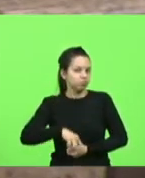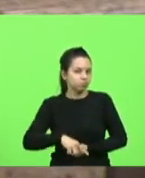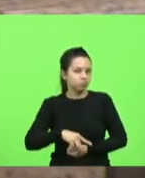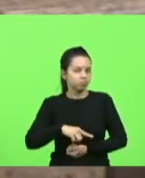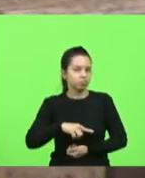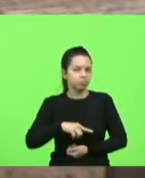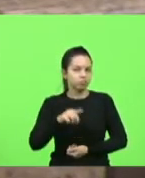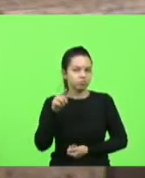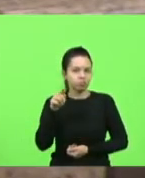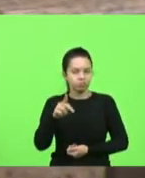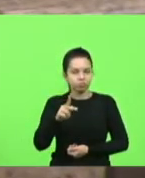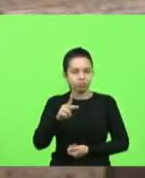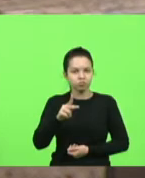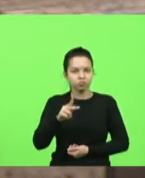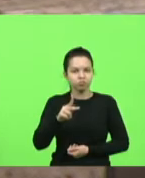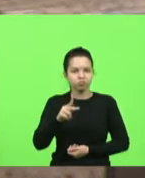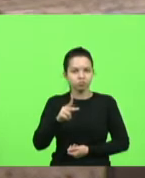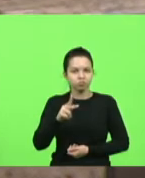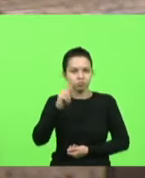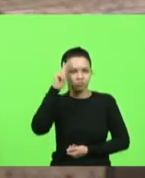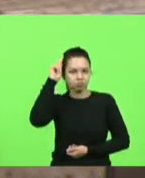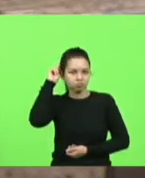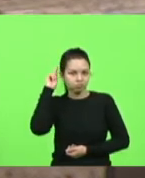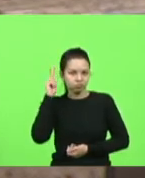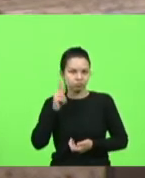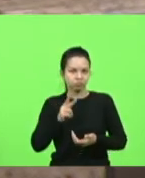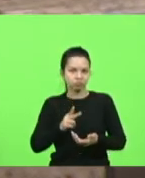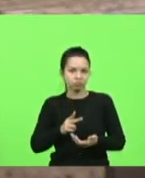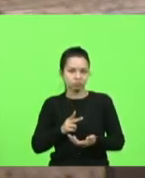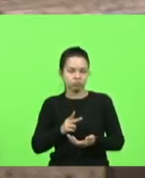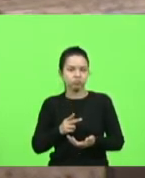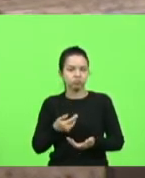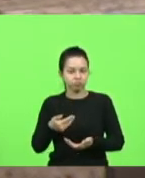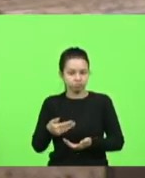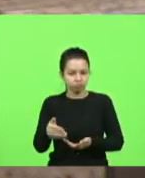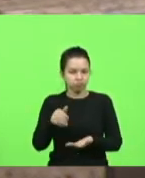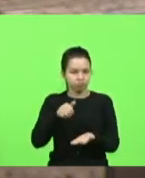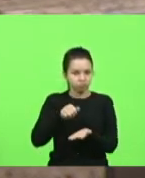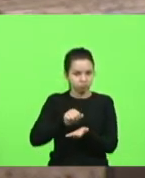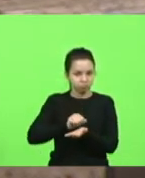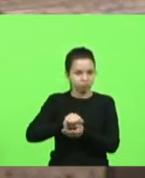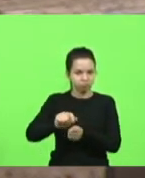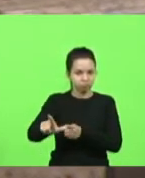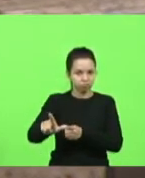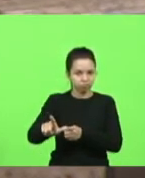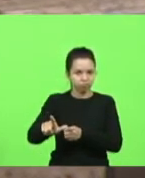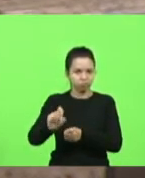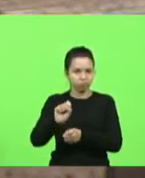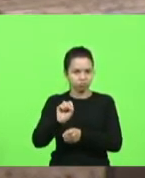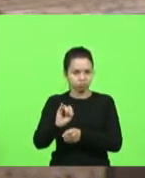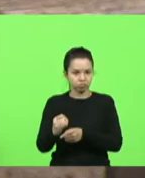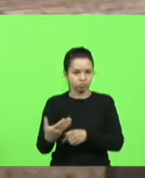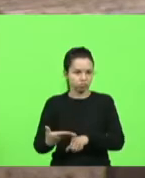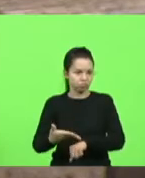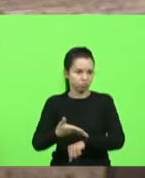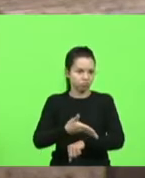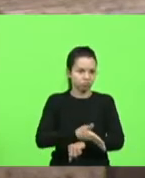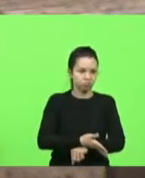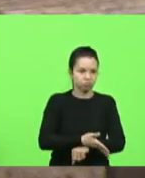de serem expulsos se não comparecessem a uma